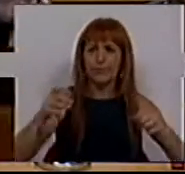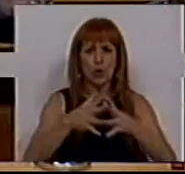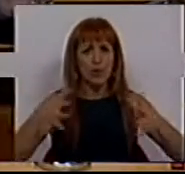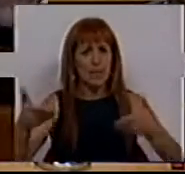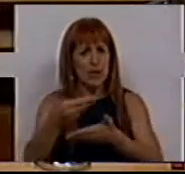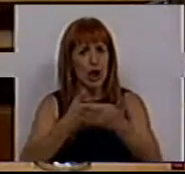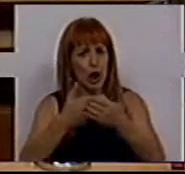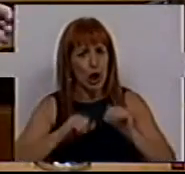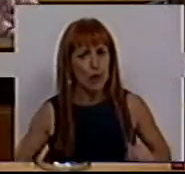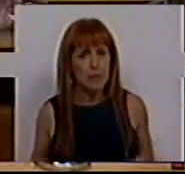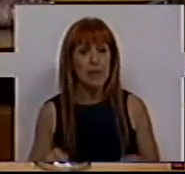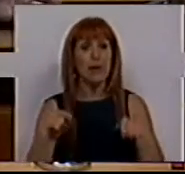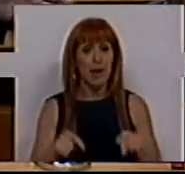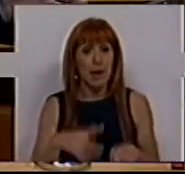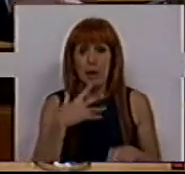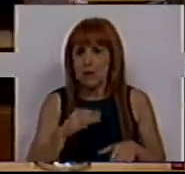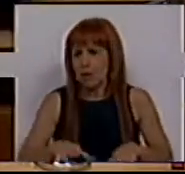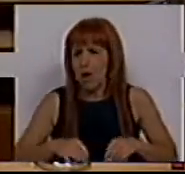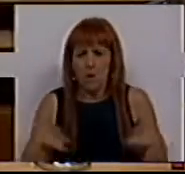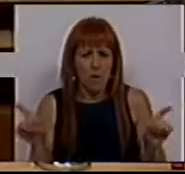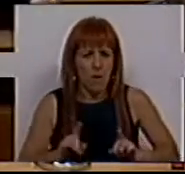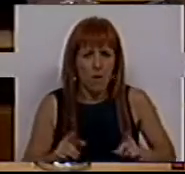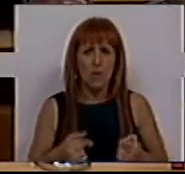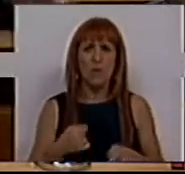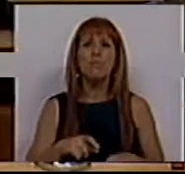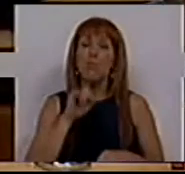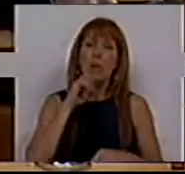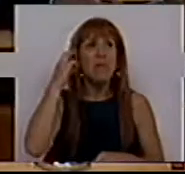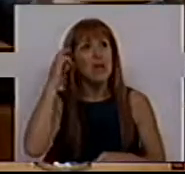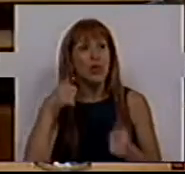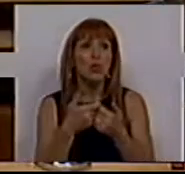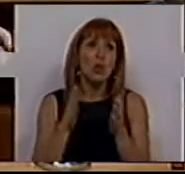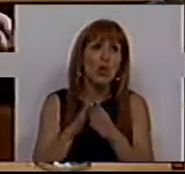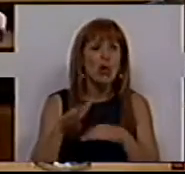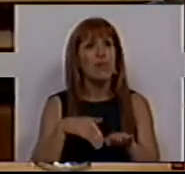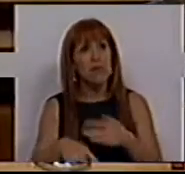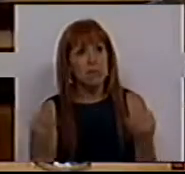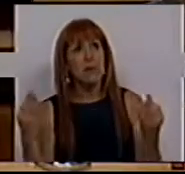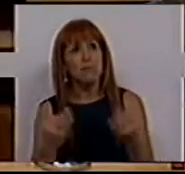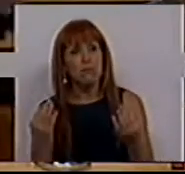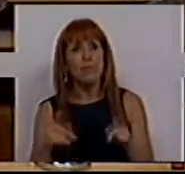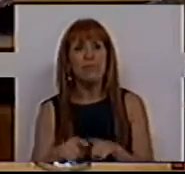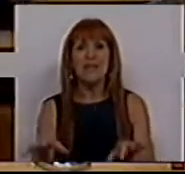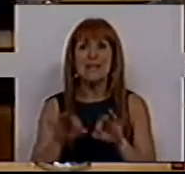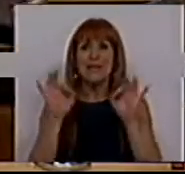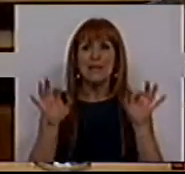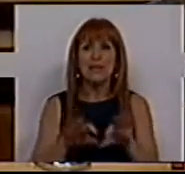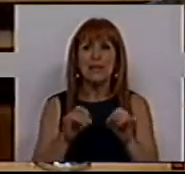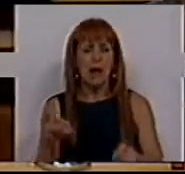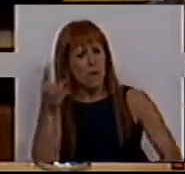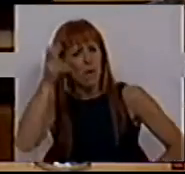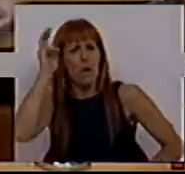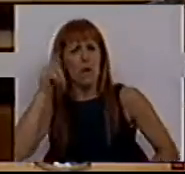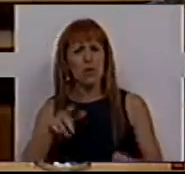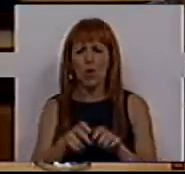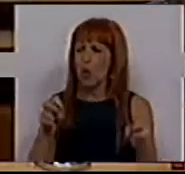do crescimento económico. E isso é absolutamente inaceitável. Poderemos considerar, todos nós o faremos seguramente, e de forma mais ousada,